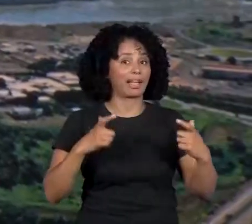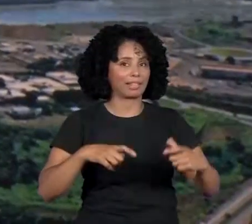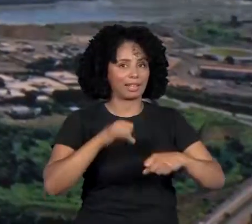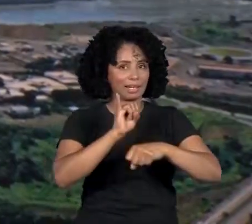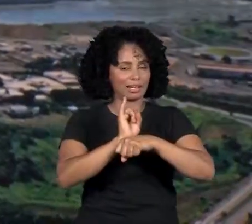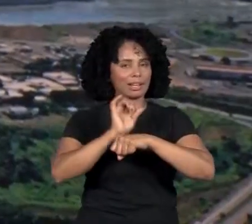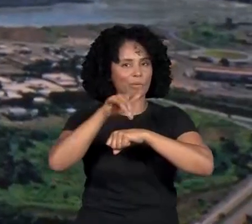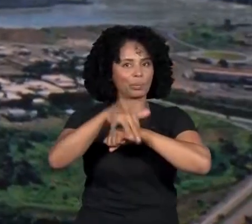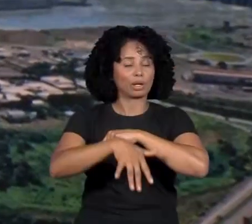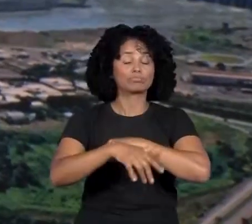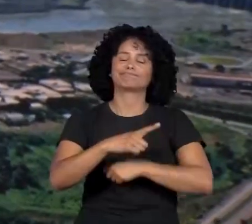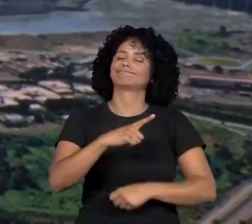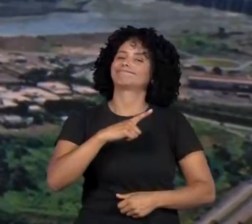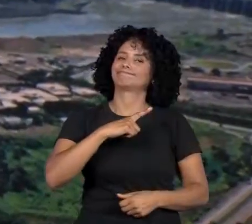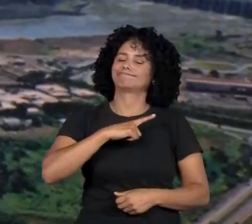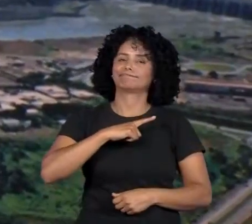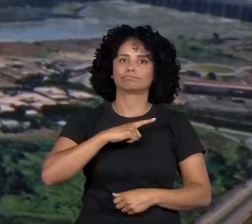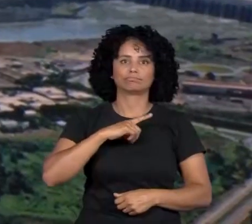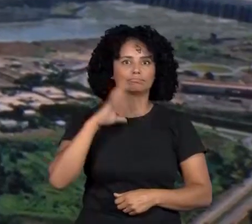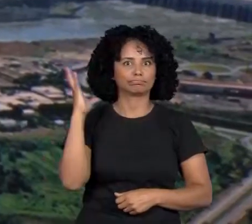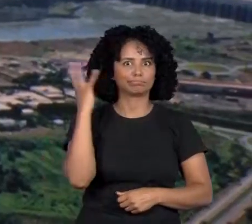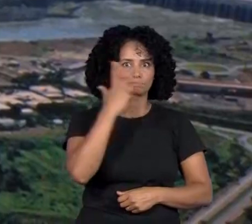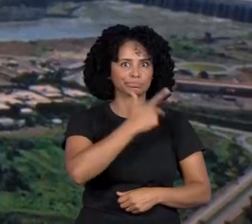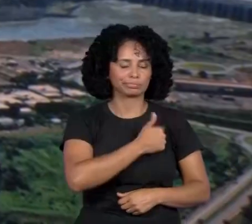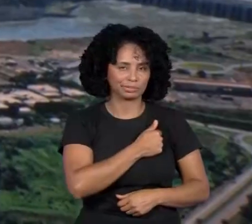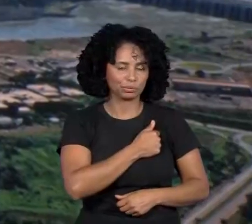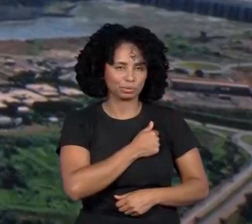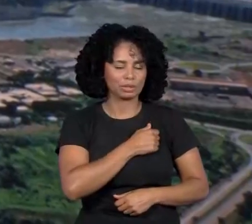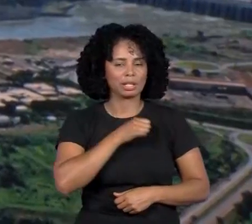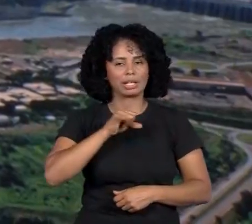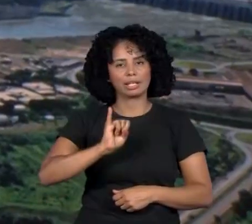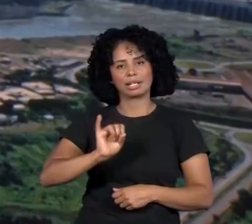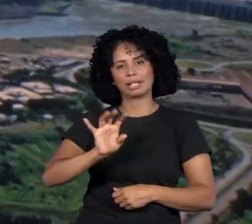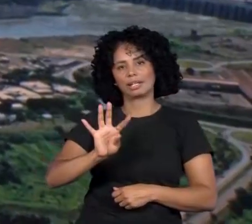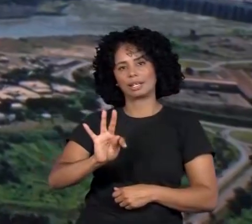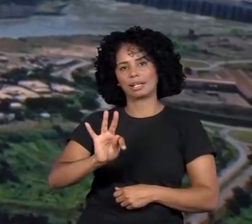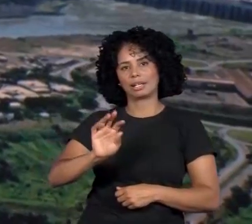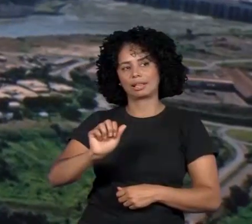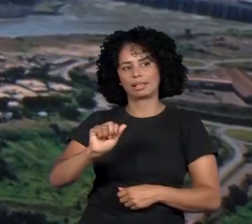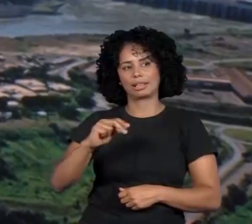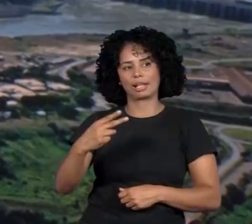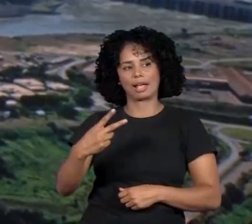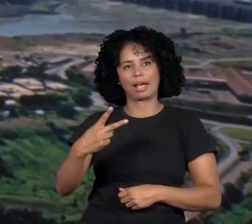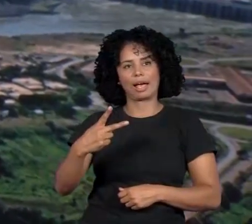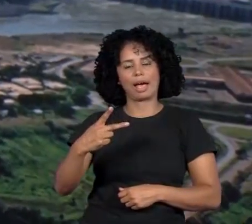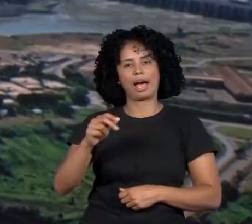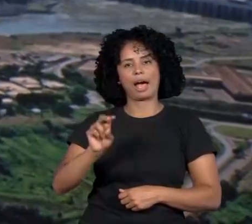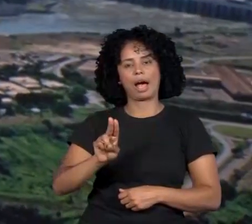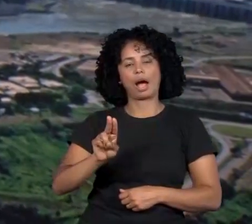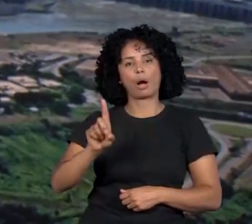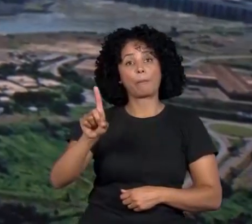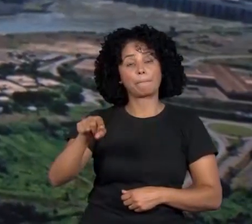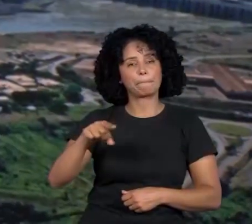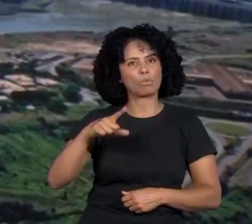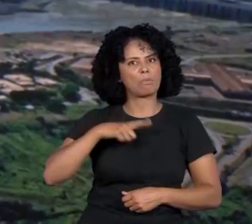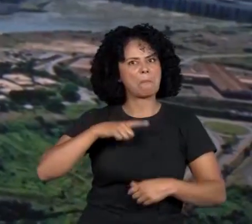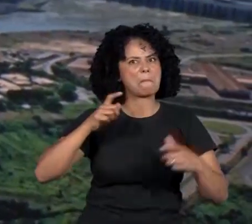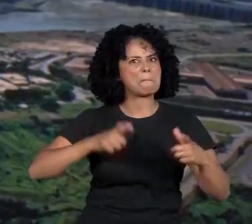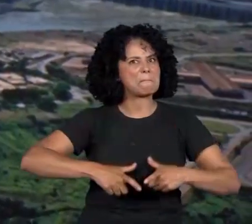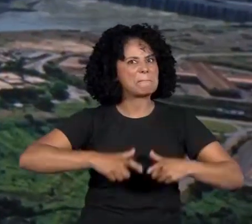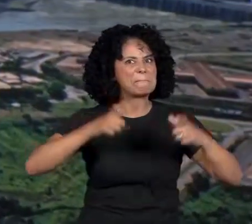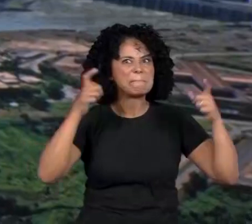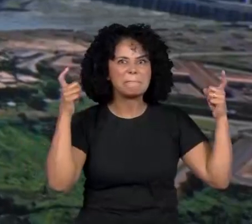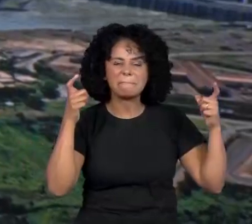Iguaçu. E o nome dessa usina é Itapu. É considerado um dos maiores empreendimentos de